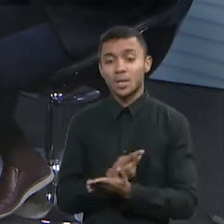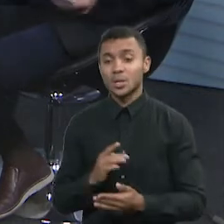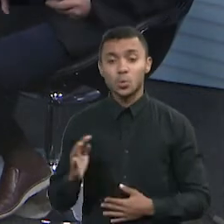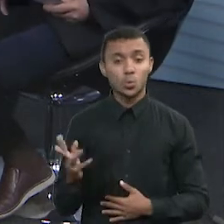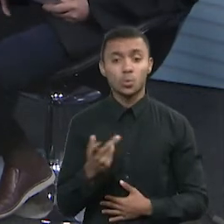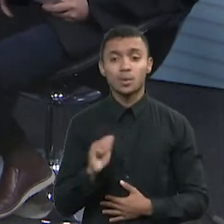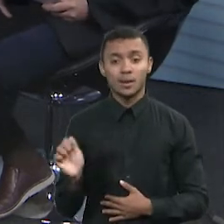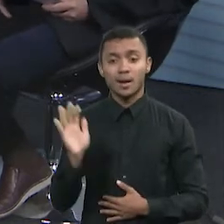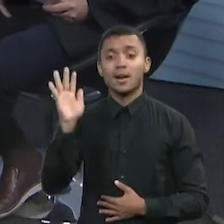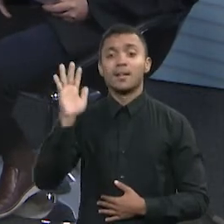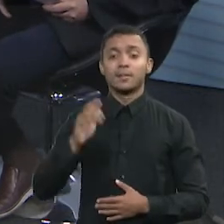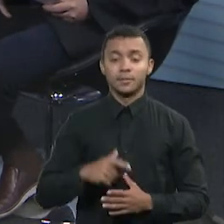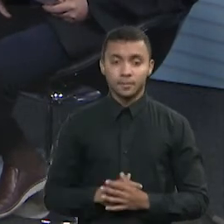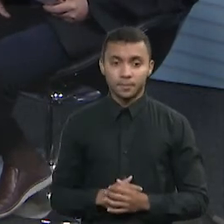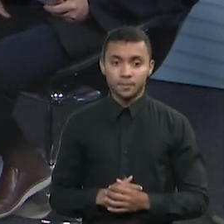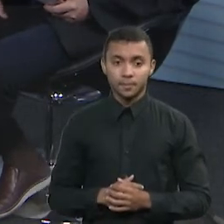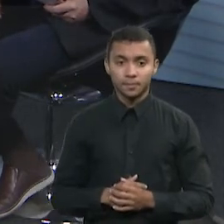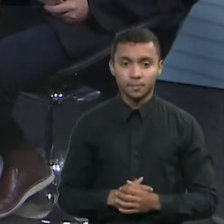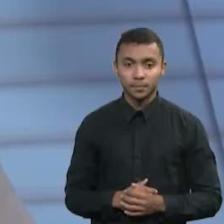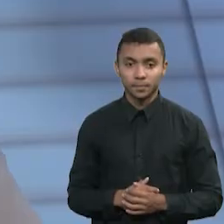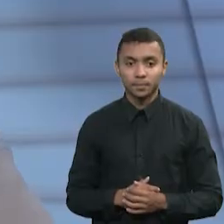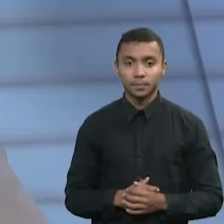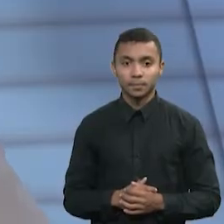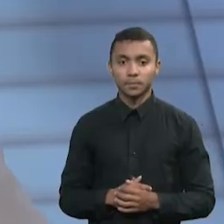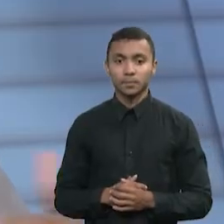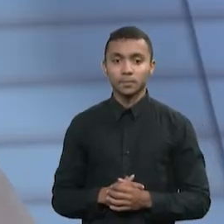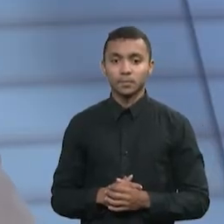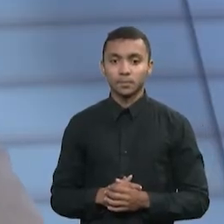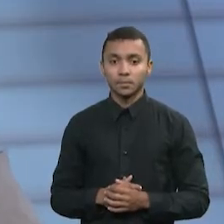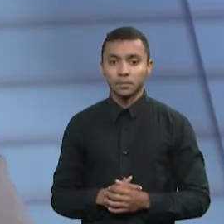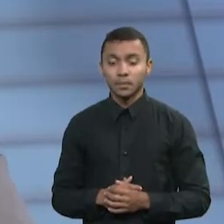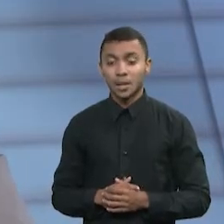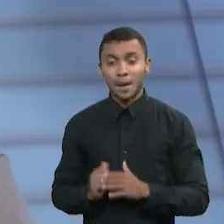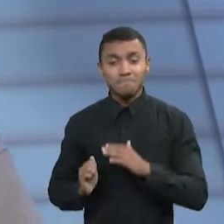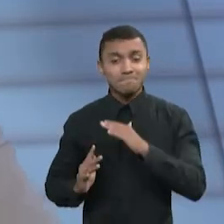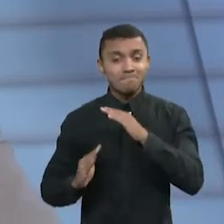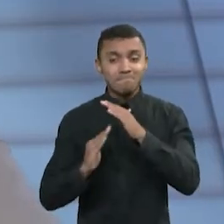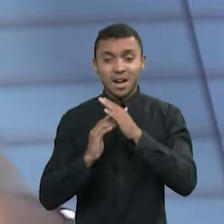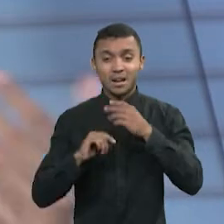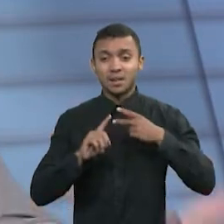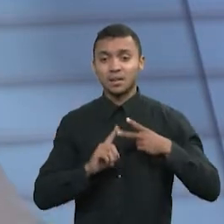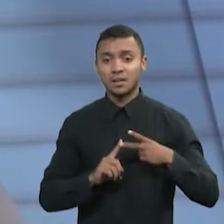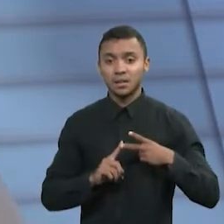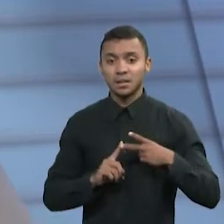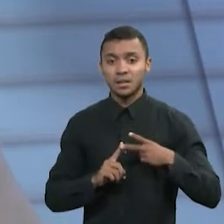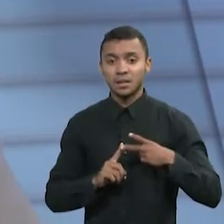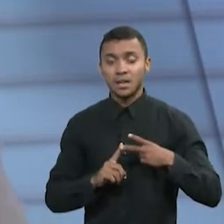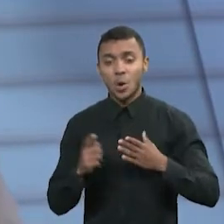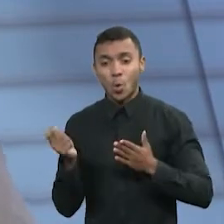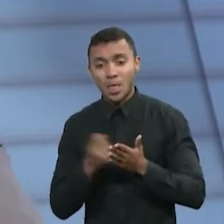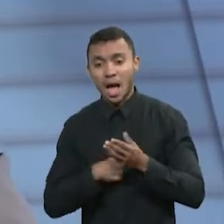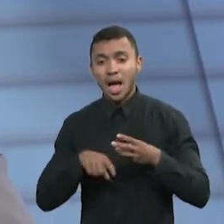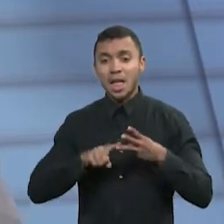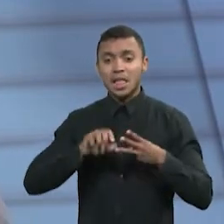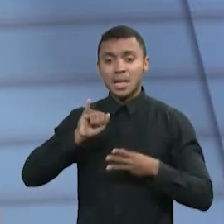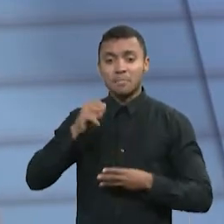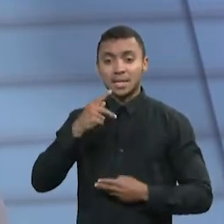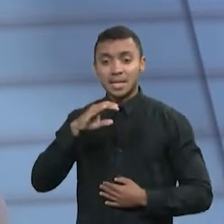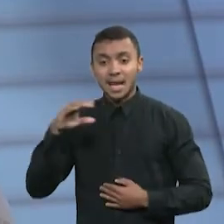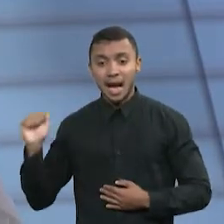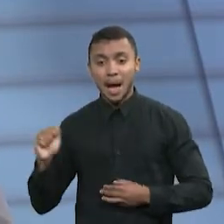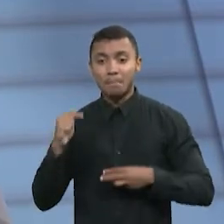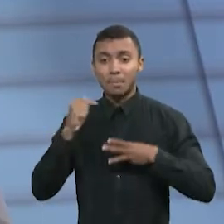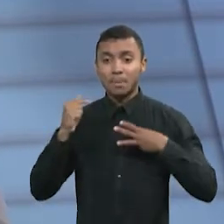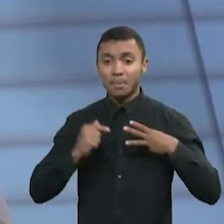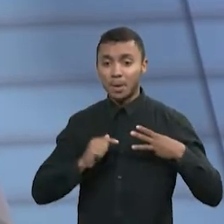vai subir. E aí a gente tem aumento da inflação, IGPM lá em cima, corrigindo aluguéis, corrigindo contratos, IPCA, tudo isso pesando